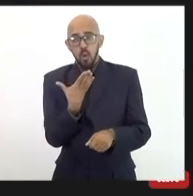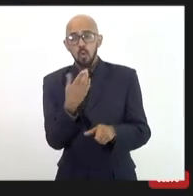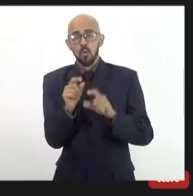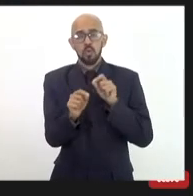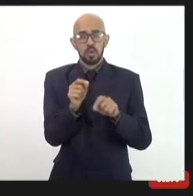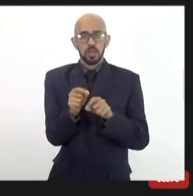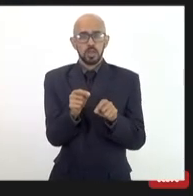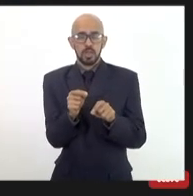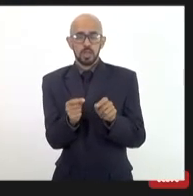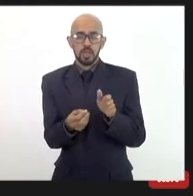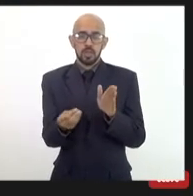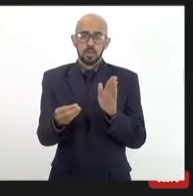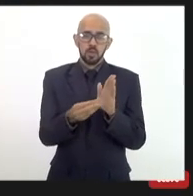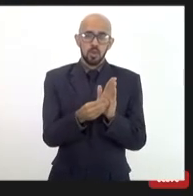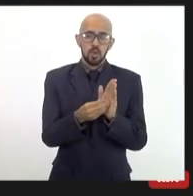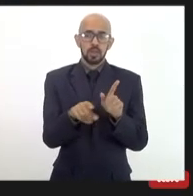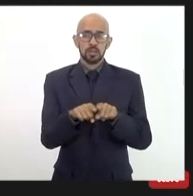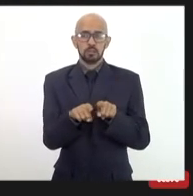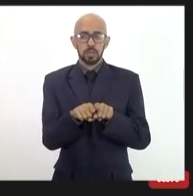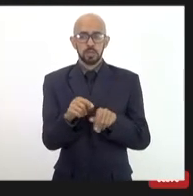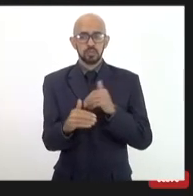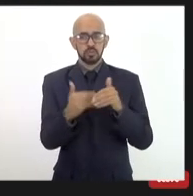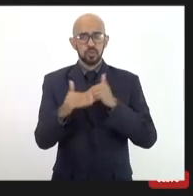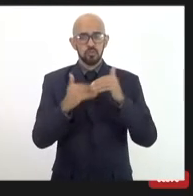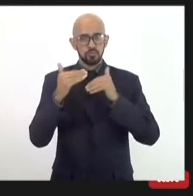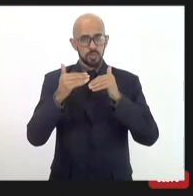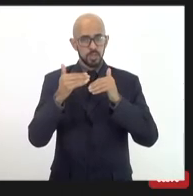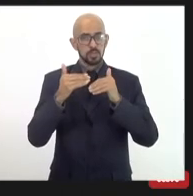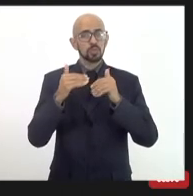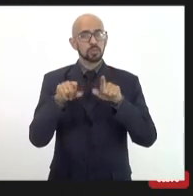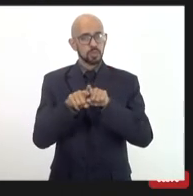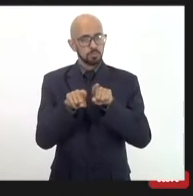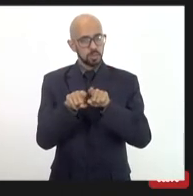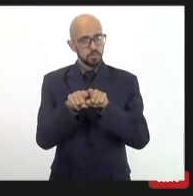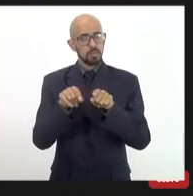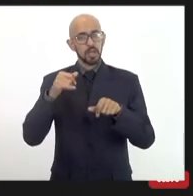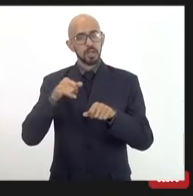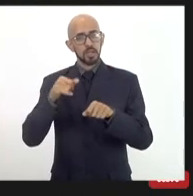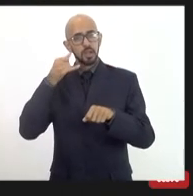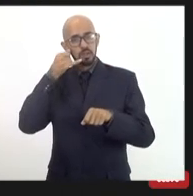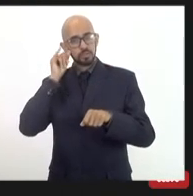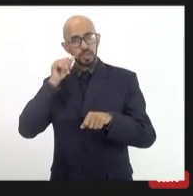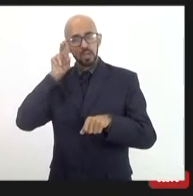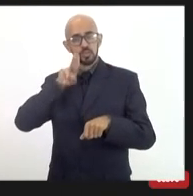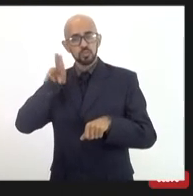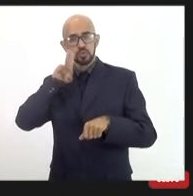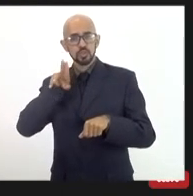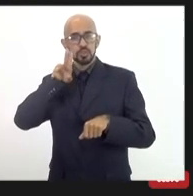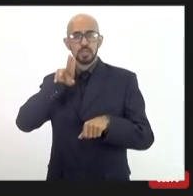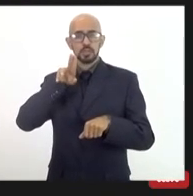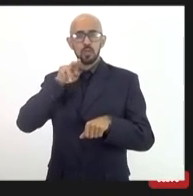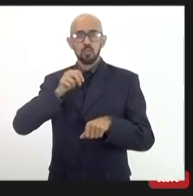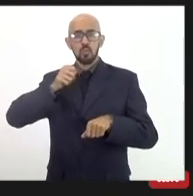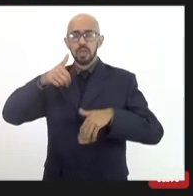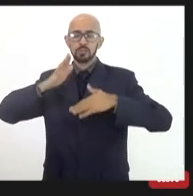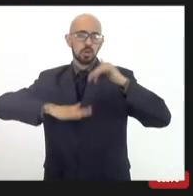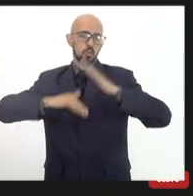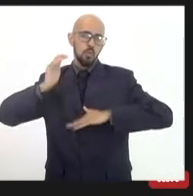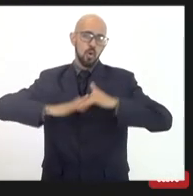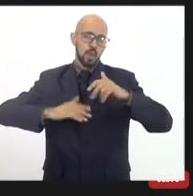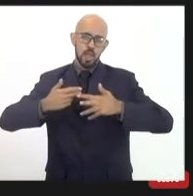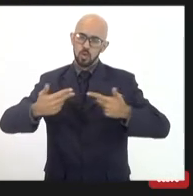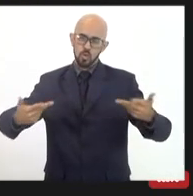desenvolvimento e ciência de dia também, para que não seja utilizado, vamos botar assim, quase para qualquer coisa.